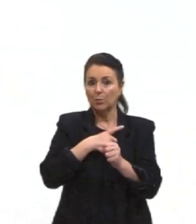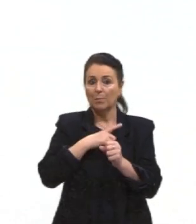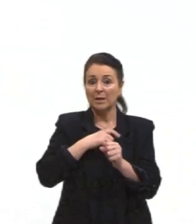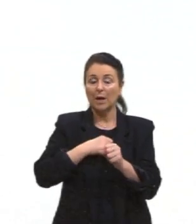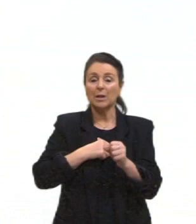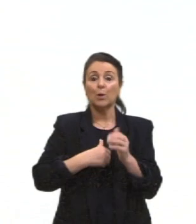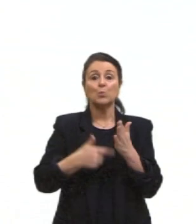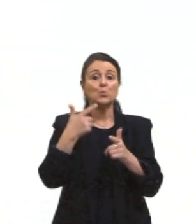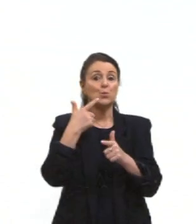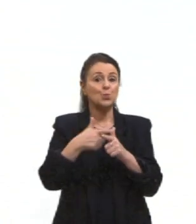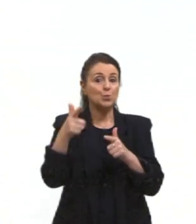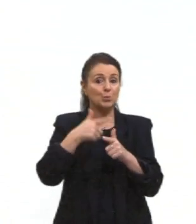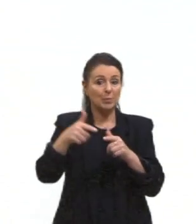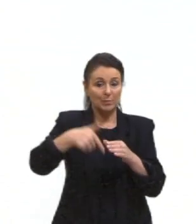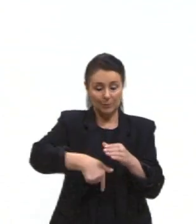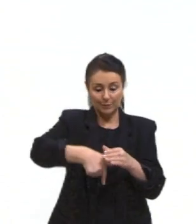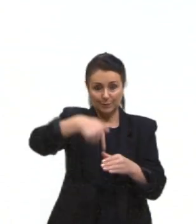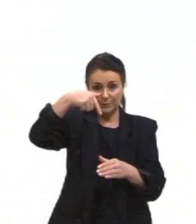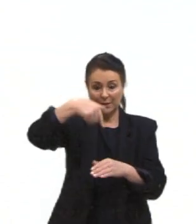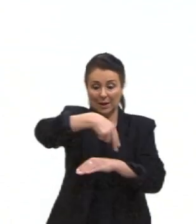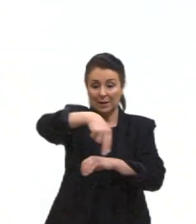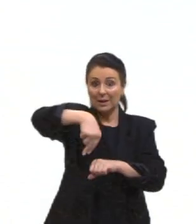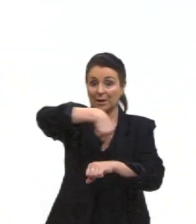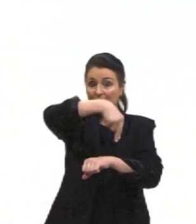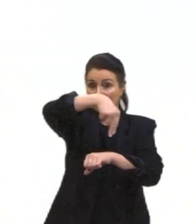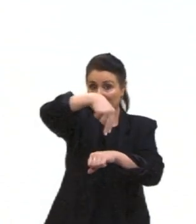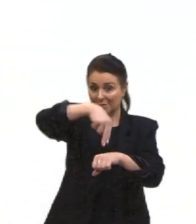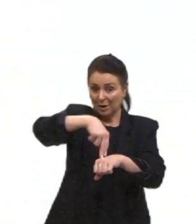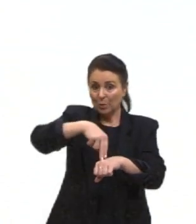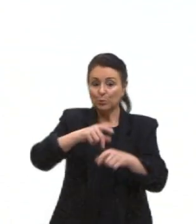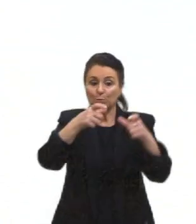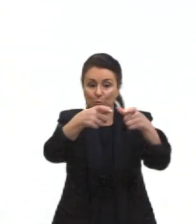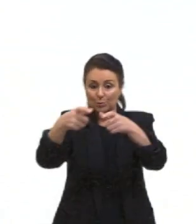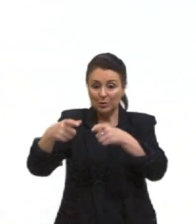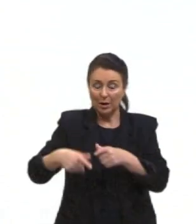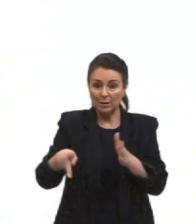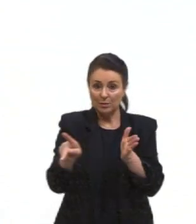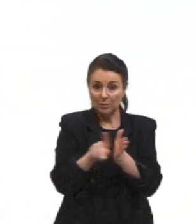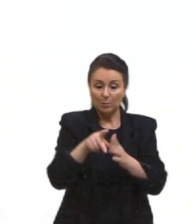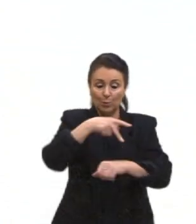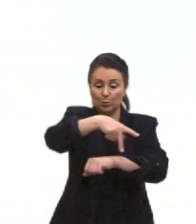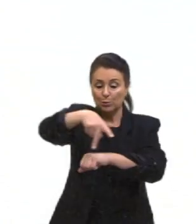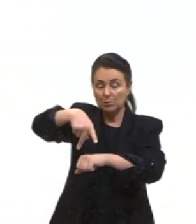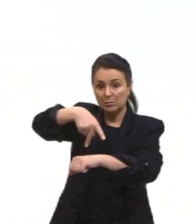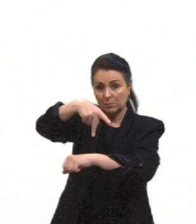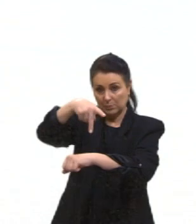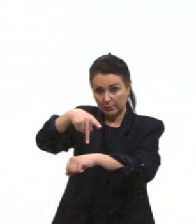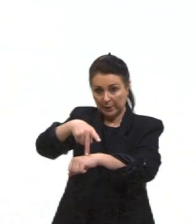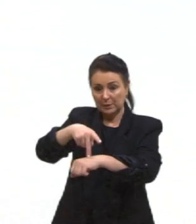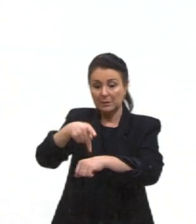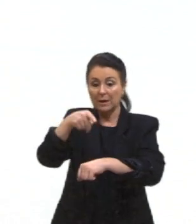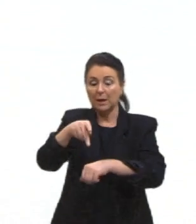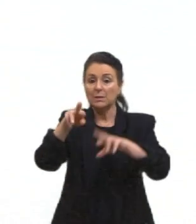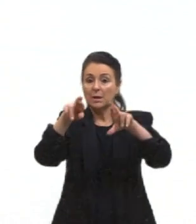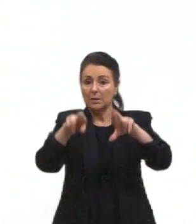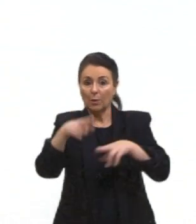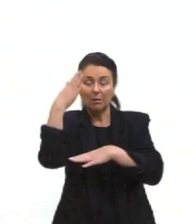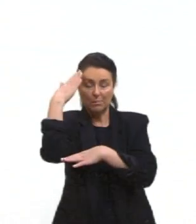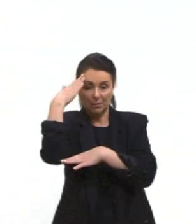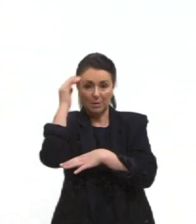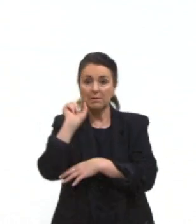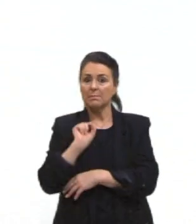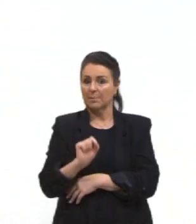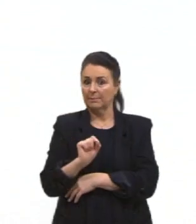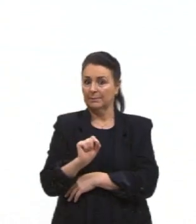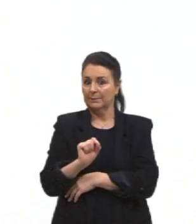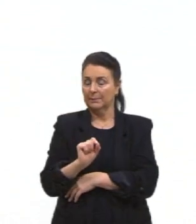onde nós temos a nacionalização dessas reservas petrolíferas, né, os países dessa região entendem, né, que